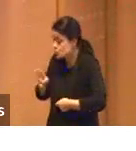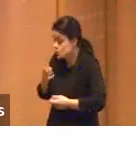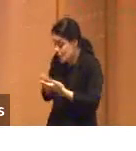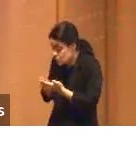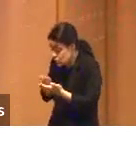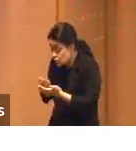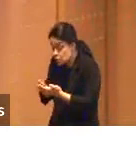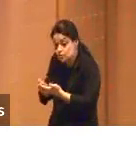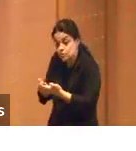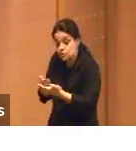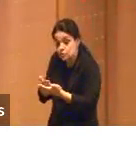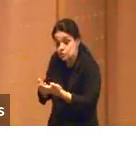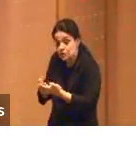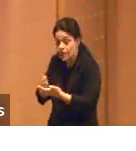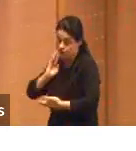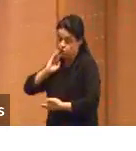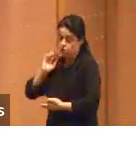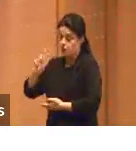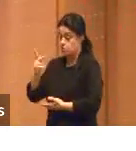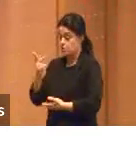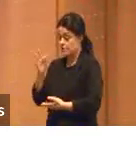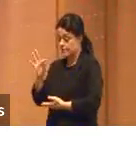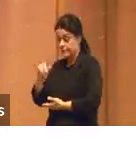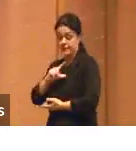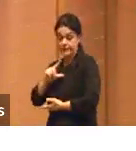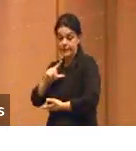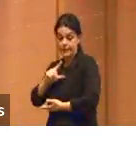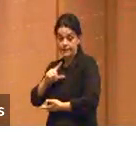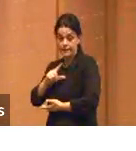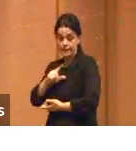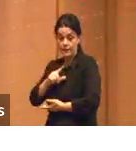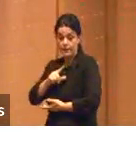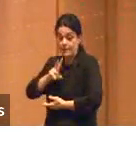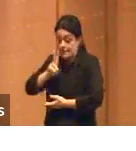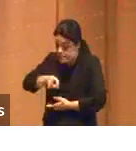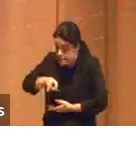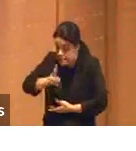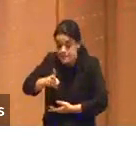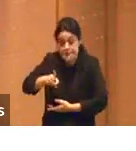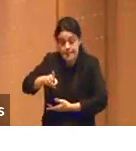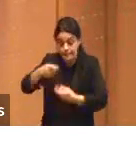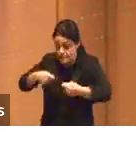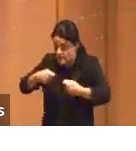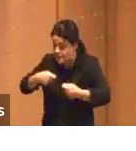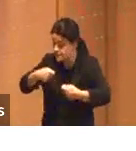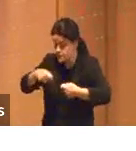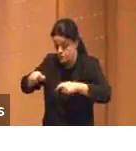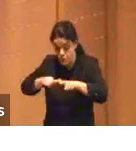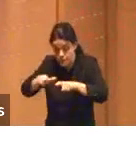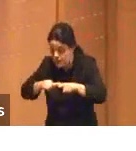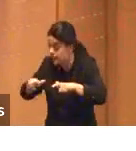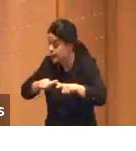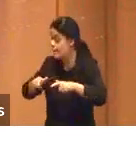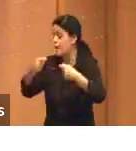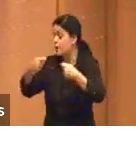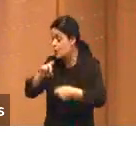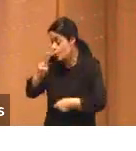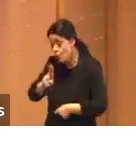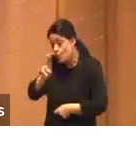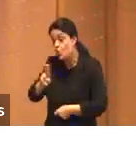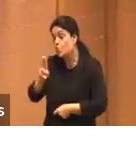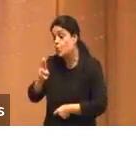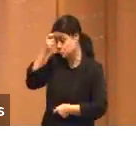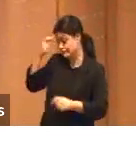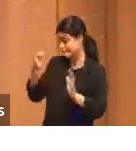preciso fazer algum trabalho, eu uso a IA. Óbvio. Óbvio. Em vez de realizar uma busca, ficar